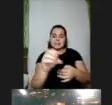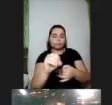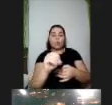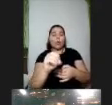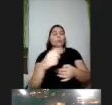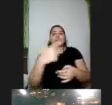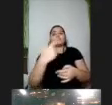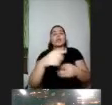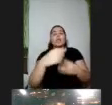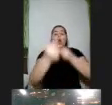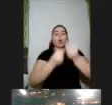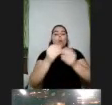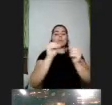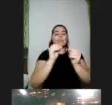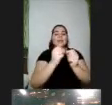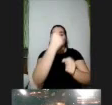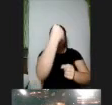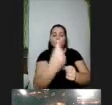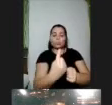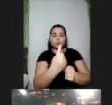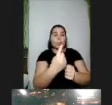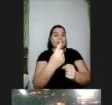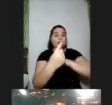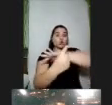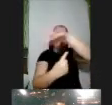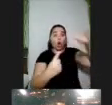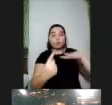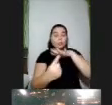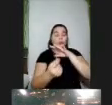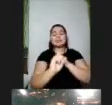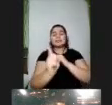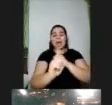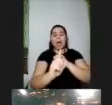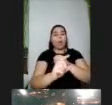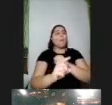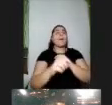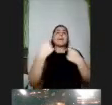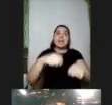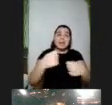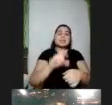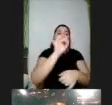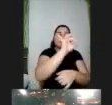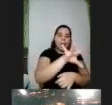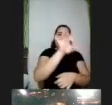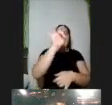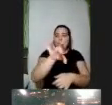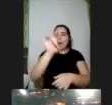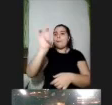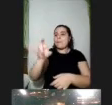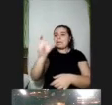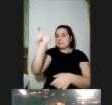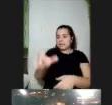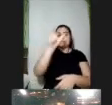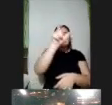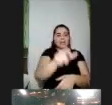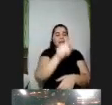com ou sem deficiência então na verdade quando a gente começa a pensar um pouco com um pouco mais de profundidade